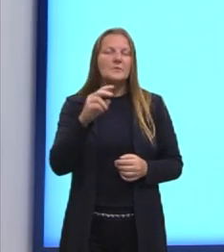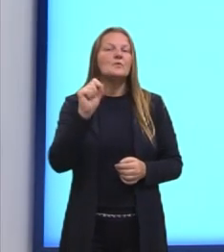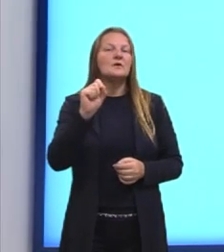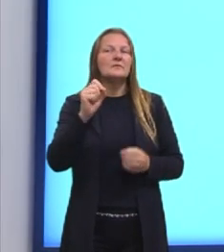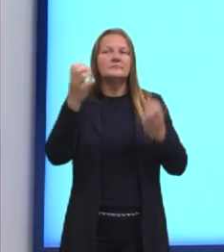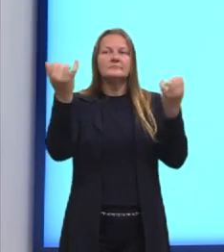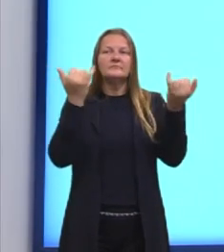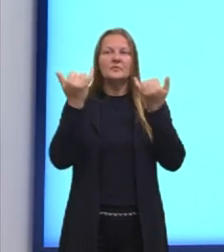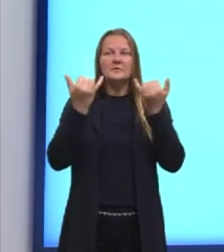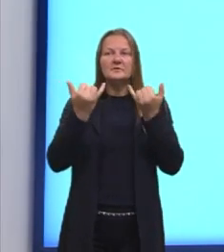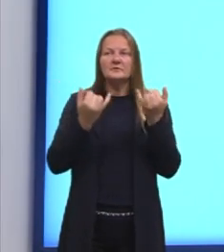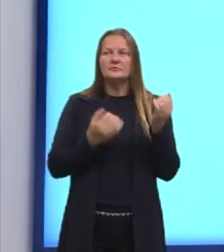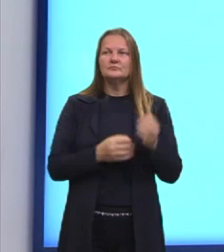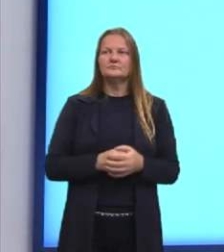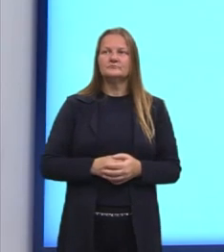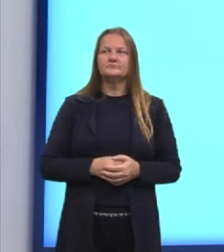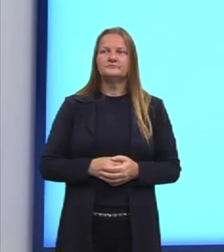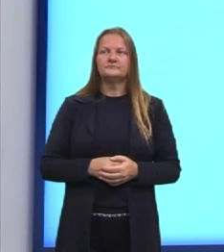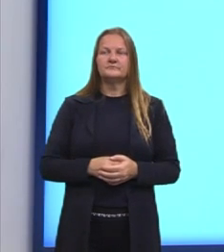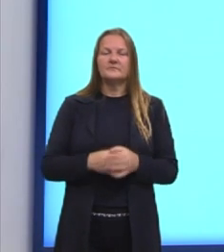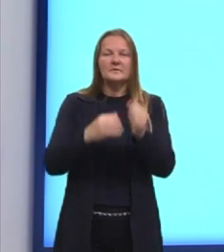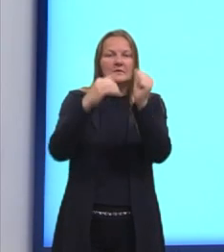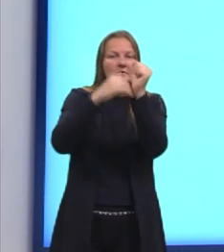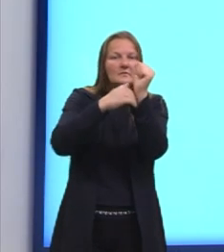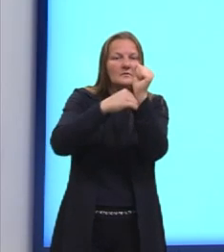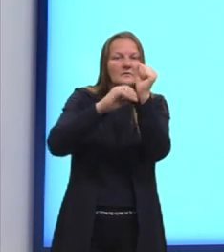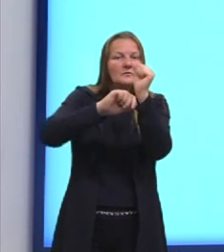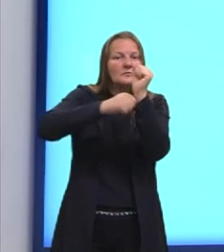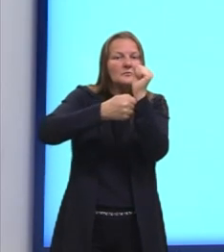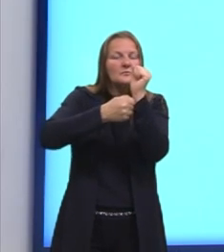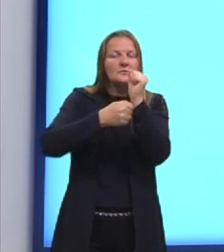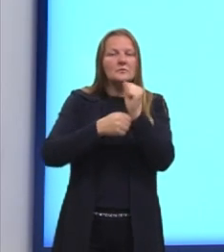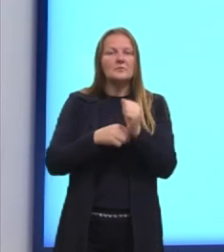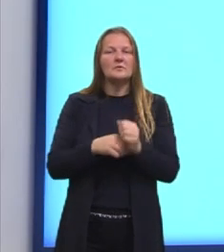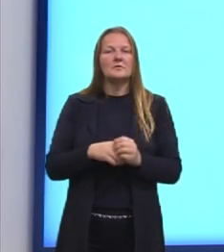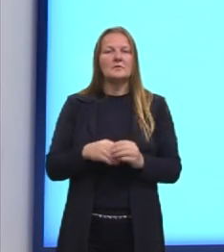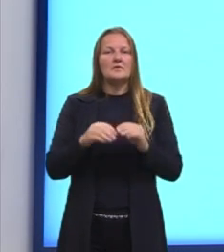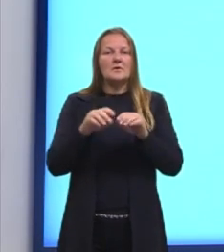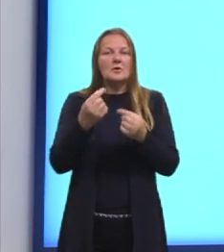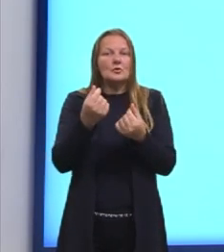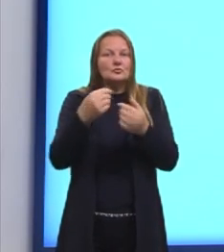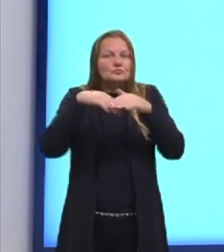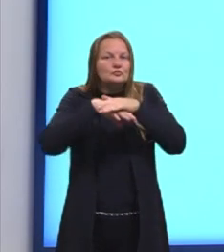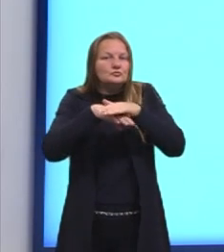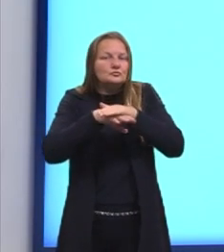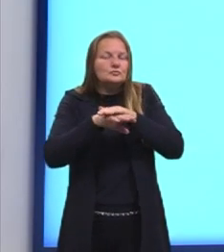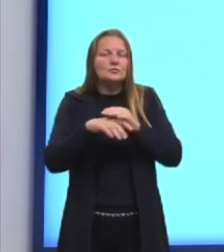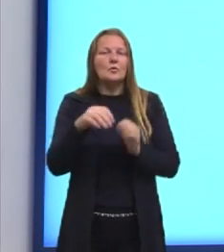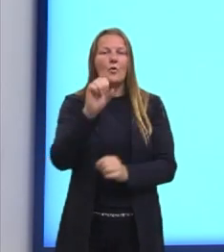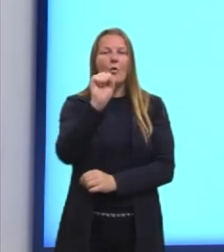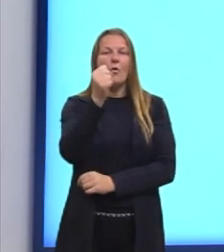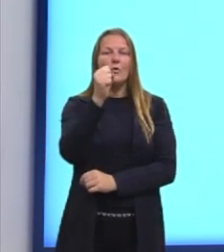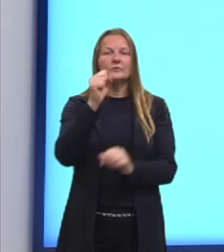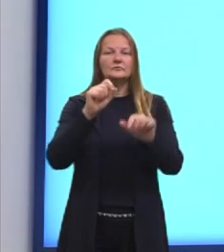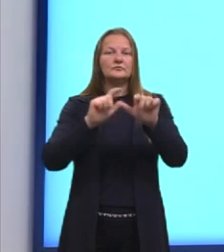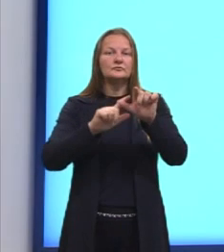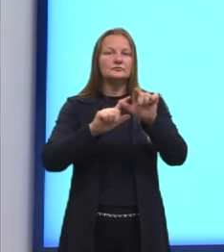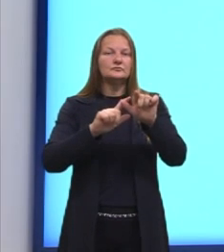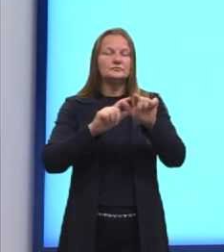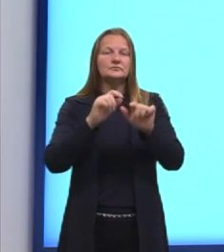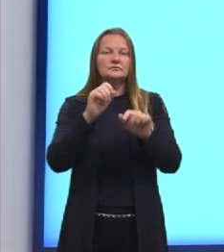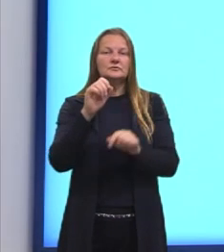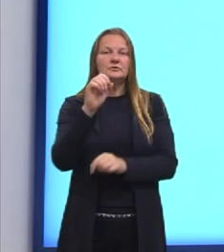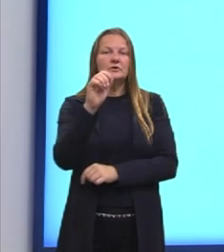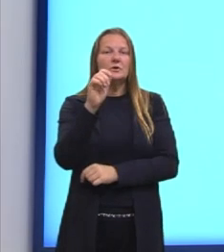seguinte. A senha de um cofre é uma sequência formada por 8 dígitos, que são